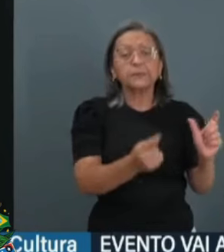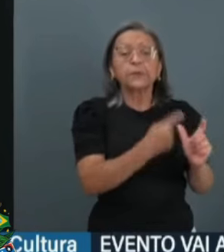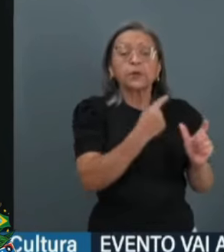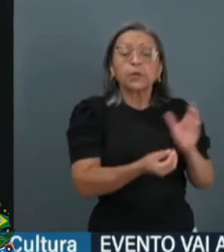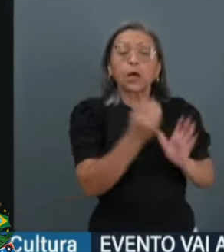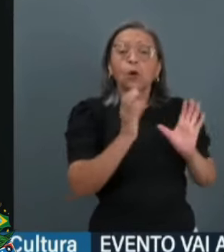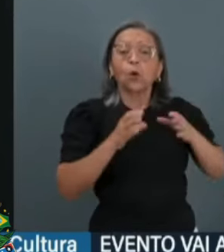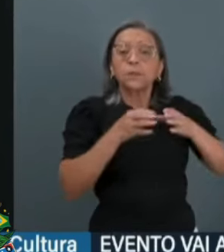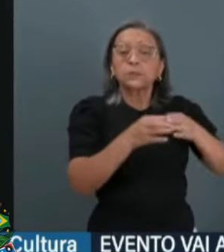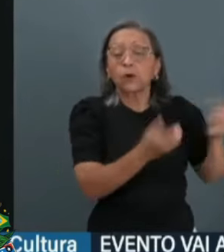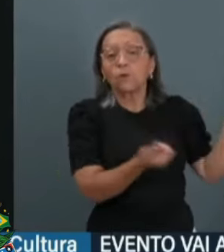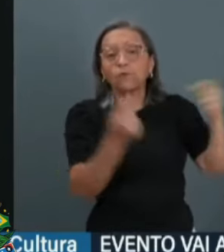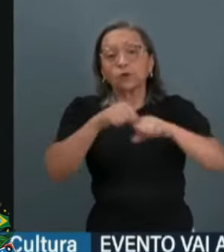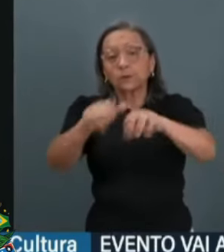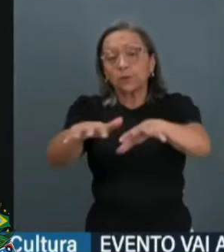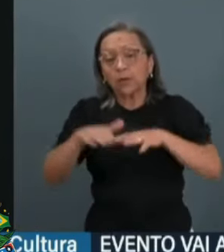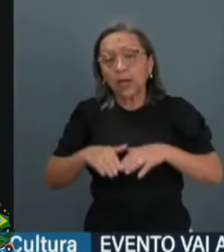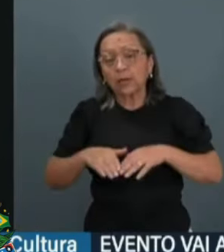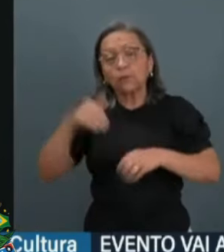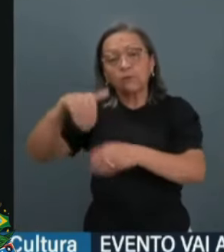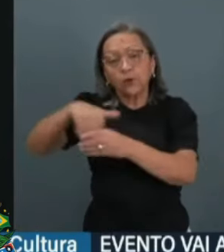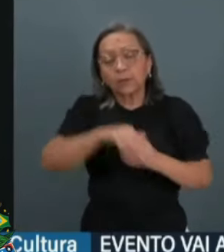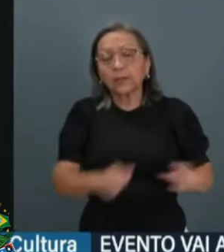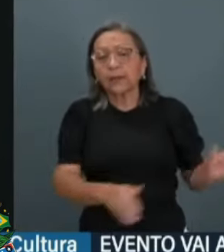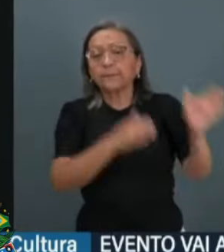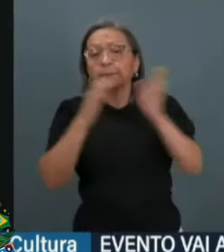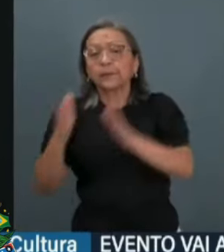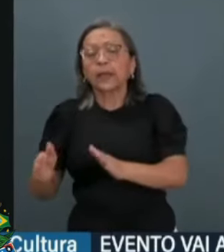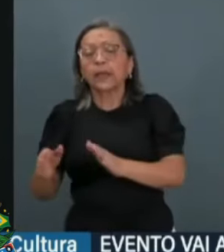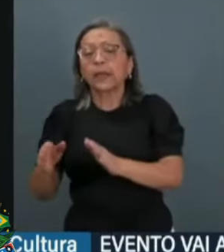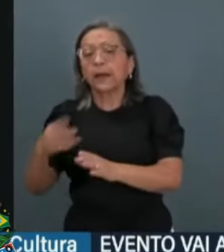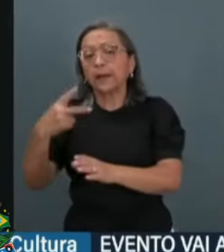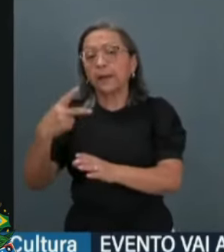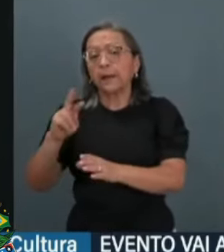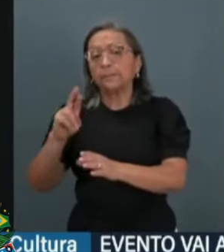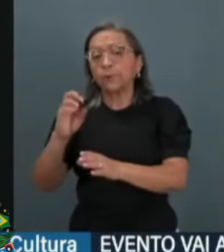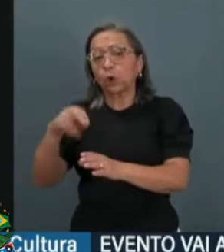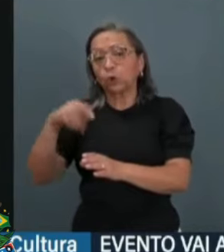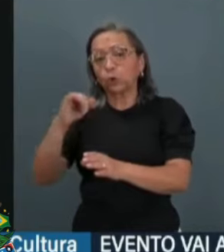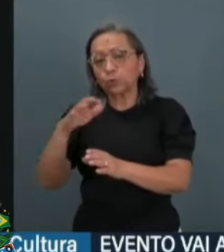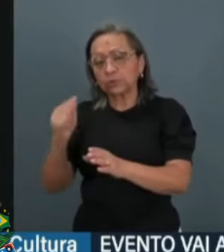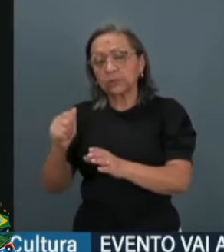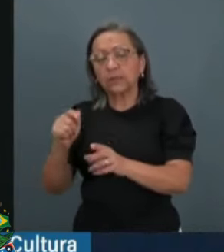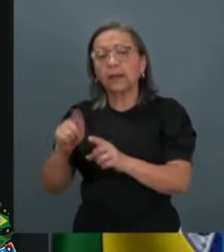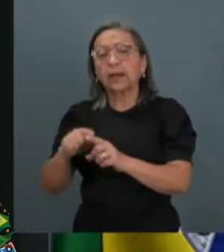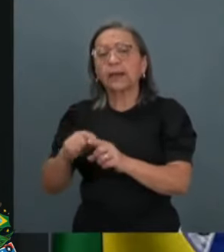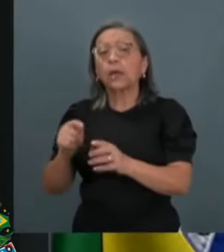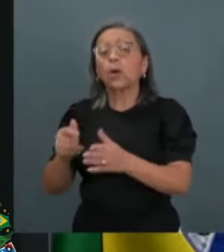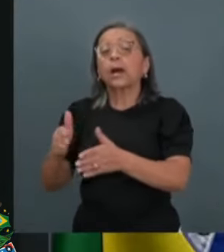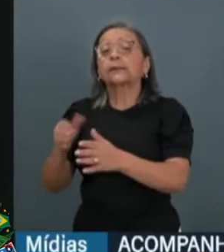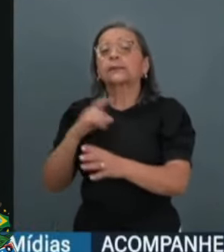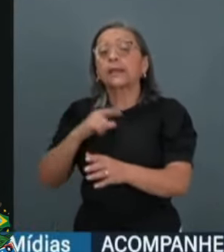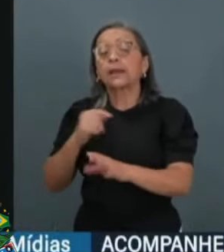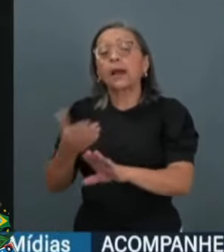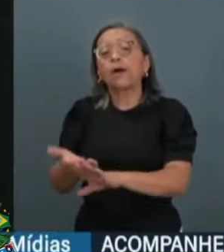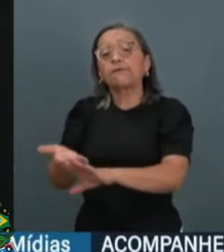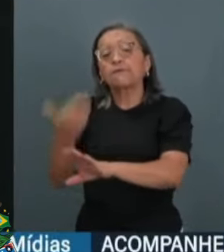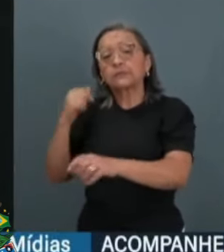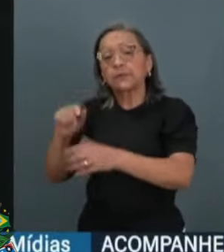vez. A fase de pronúncia, e depois da pronúncia, sendo pronunciado ao afastamento das funções.